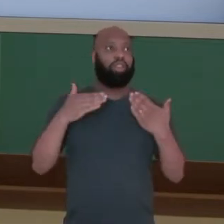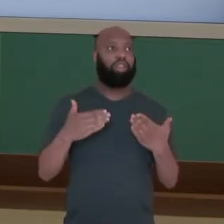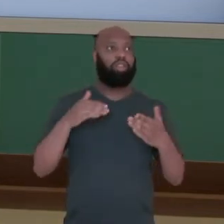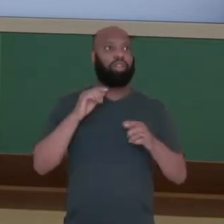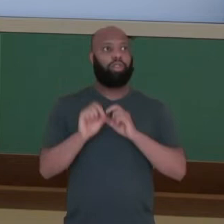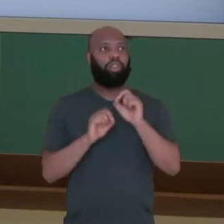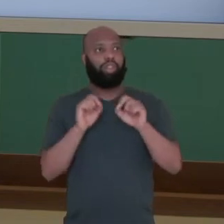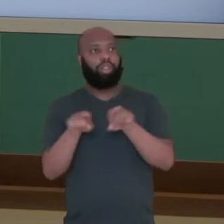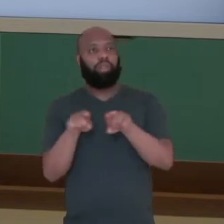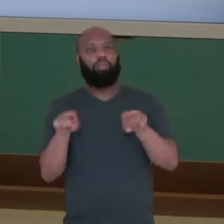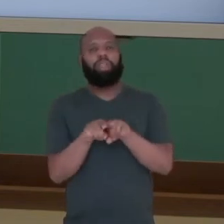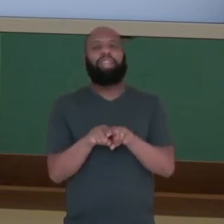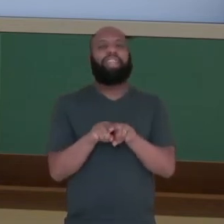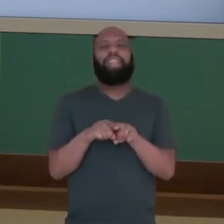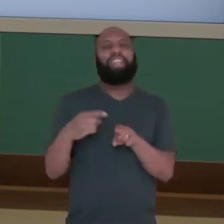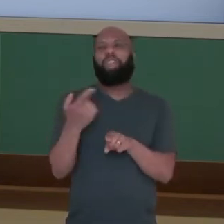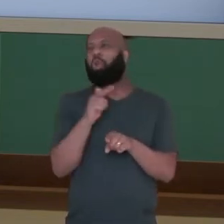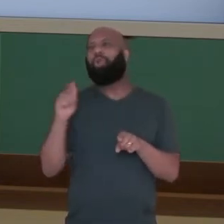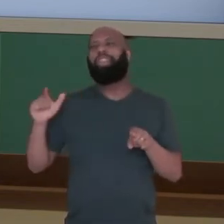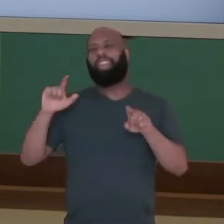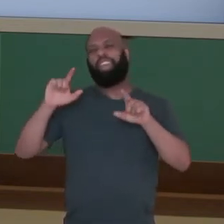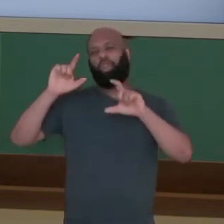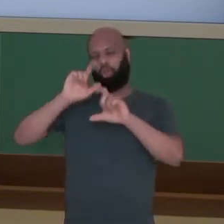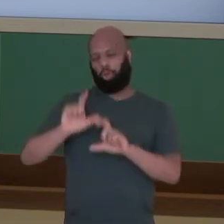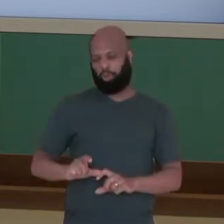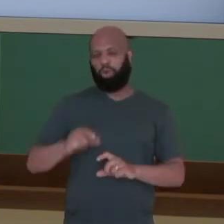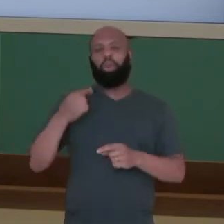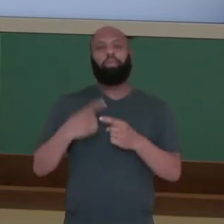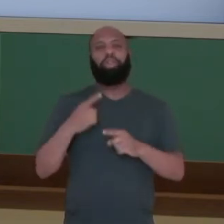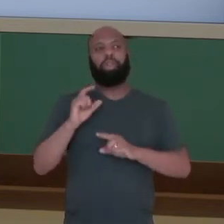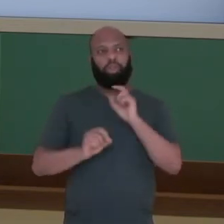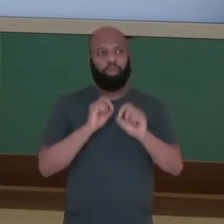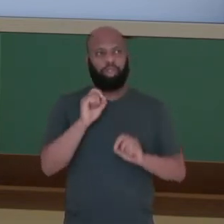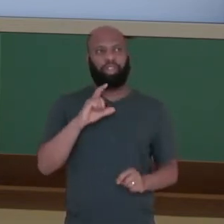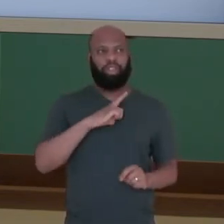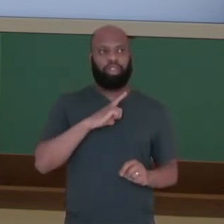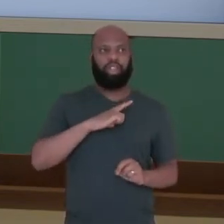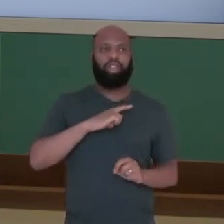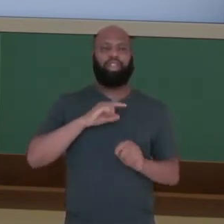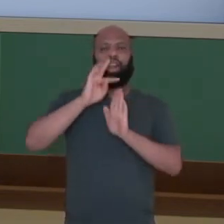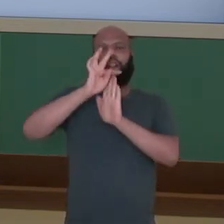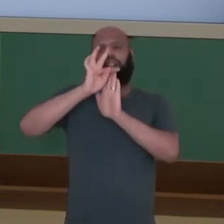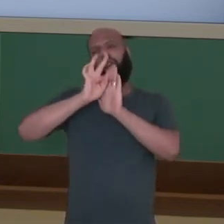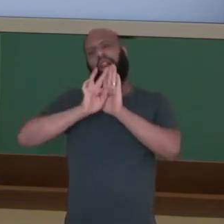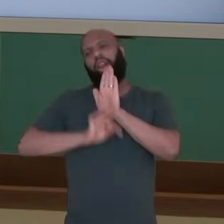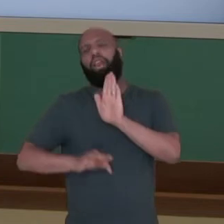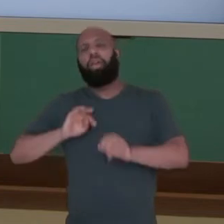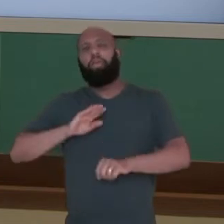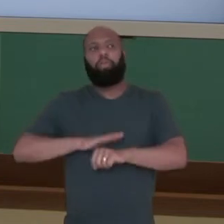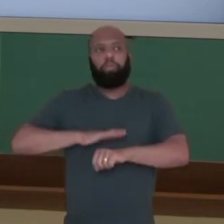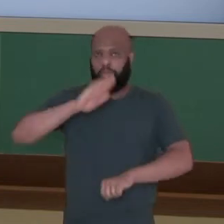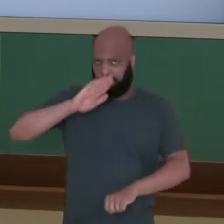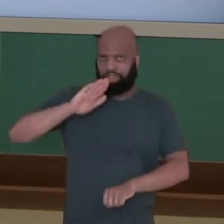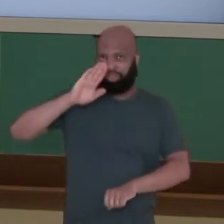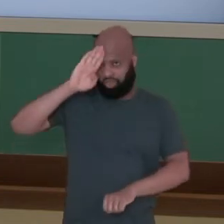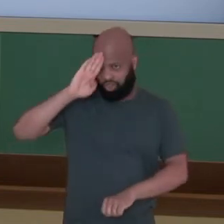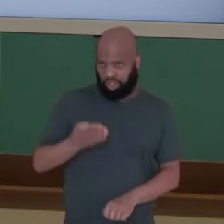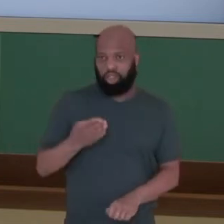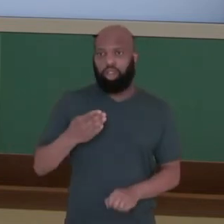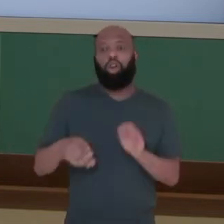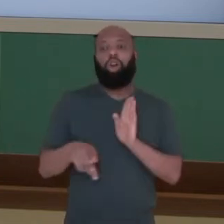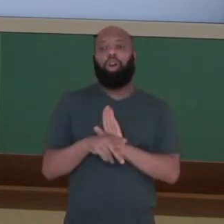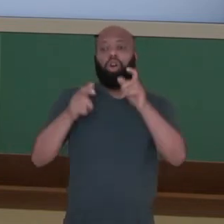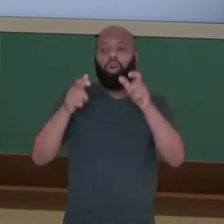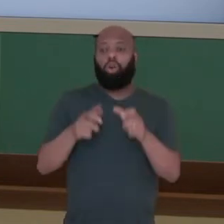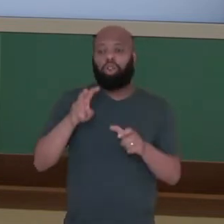E ela não traz ali vários tópicos, né? Geralmente tem um volume maior ali ocupado no local onde será